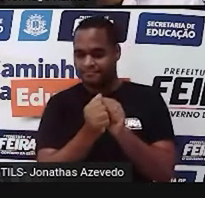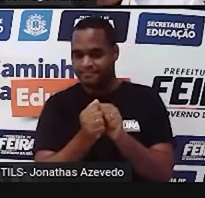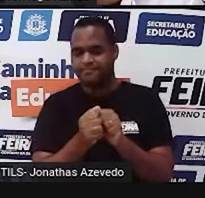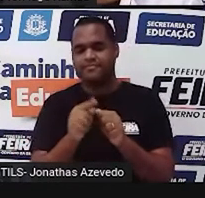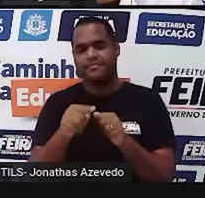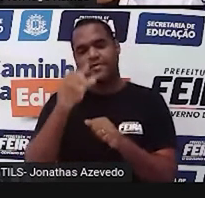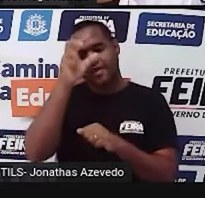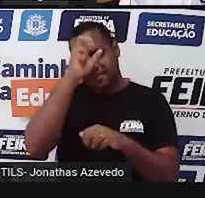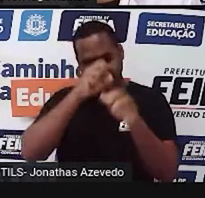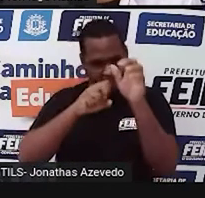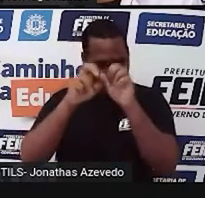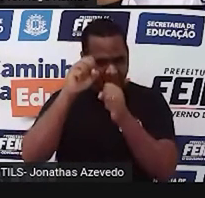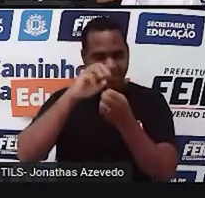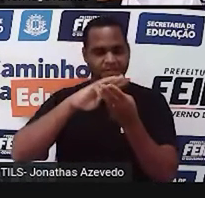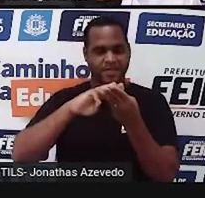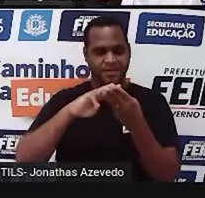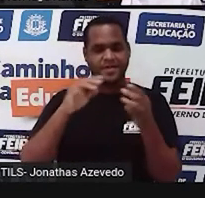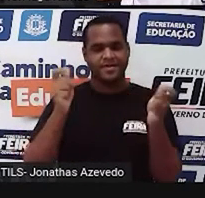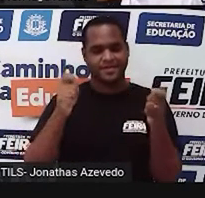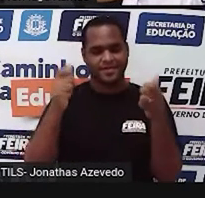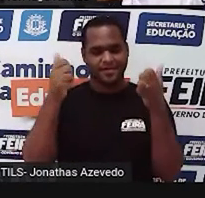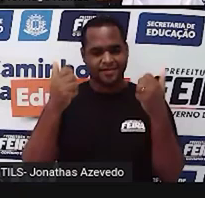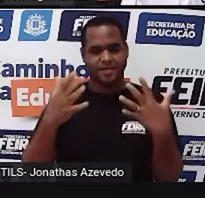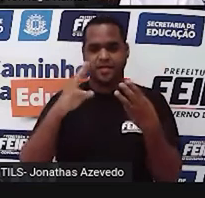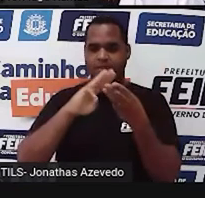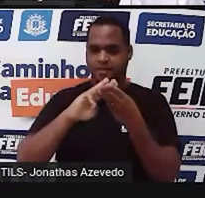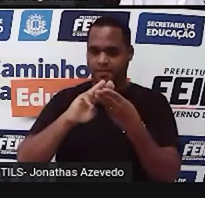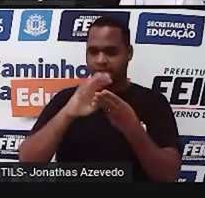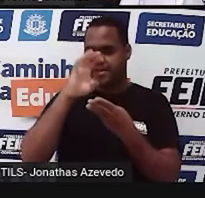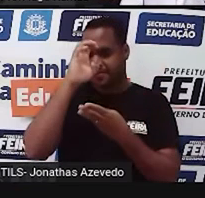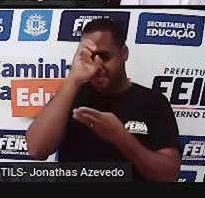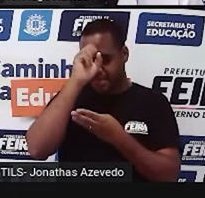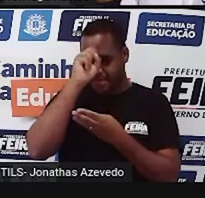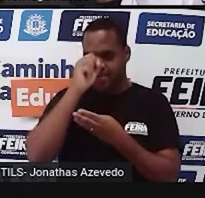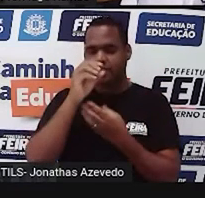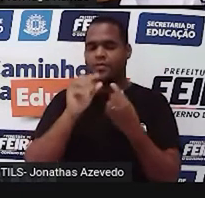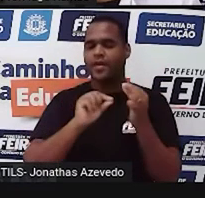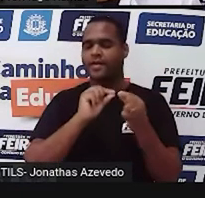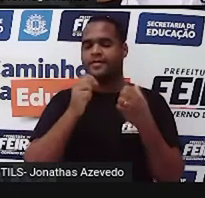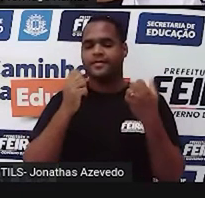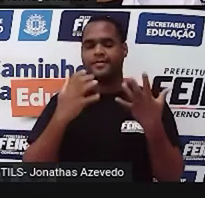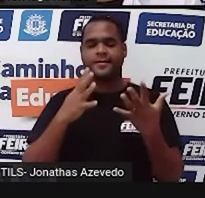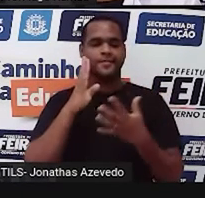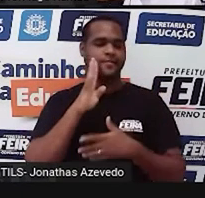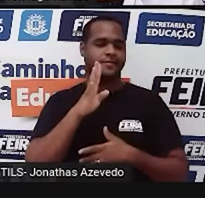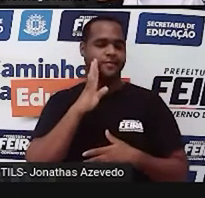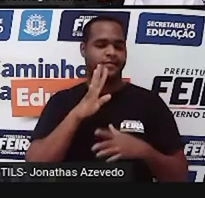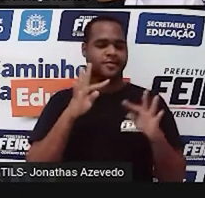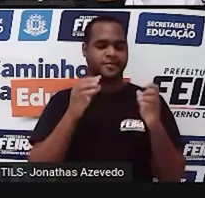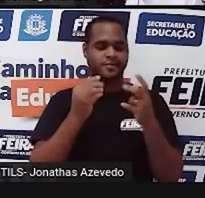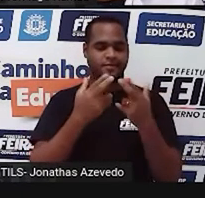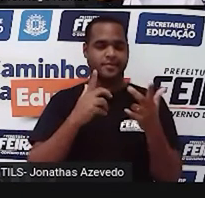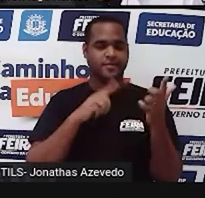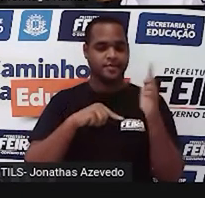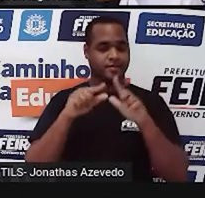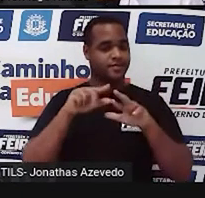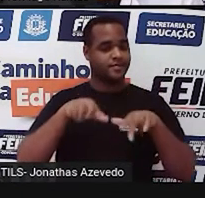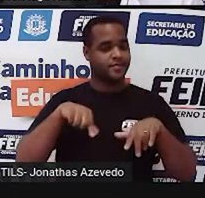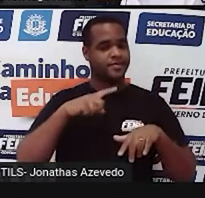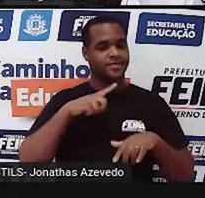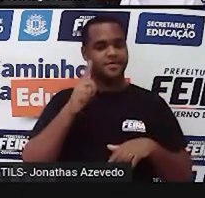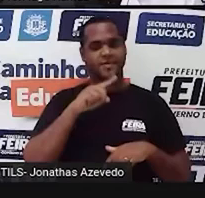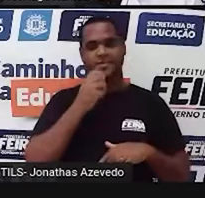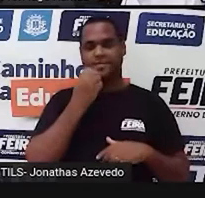mas vamos aprender matemática, sim, aprender matemática do jeito mais bacana que a gente conseguir, valeu?